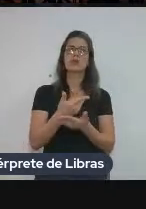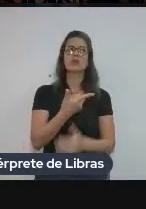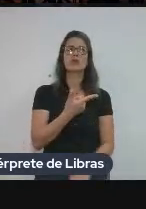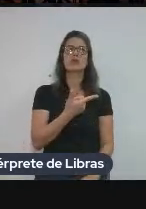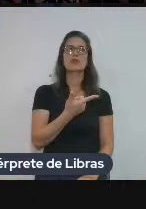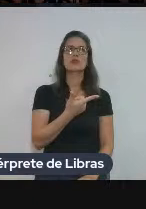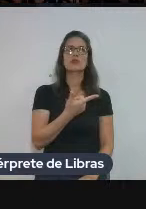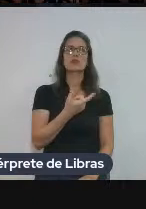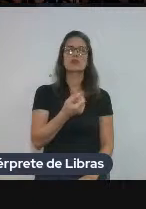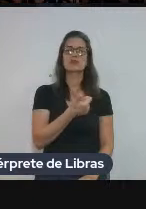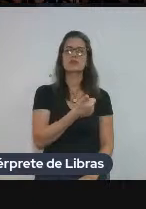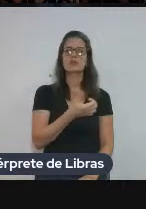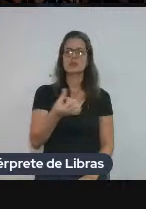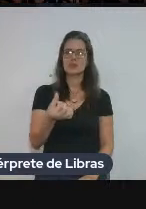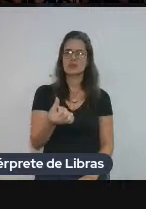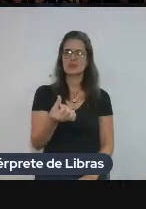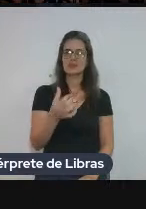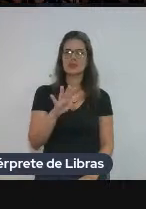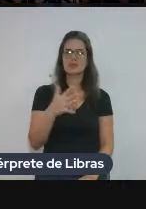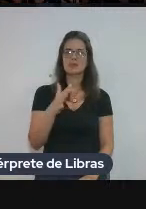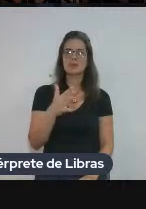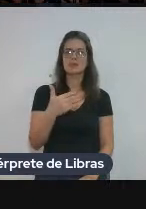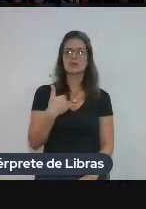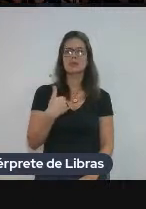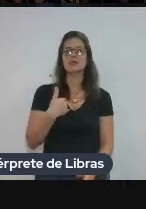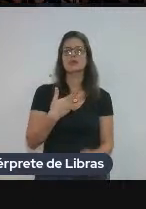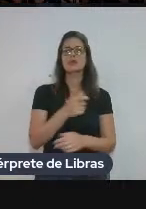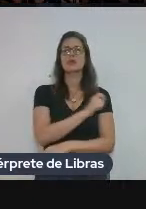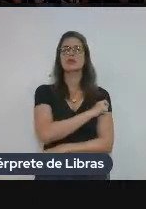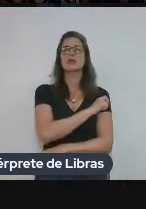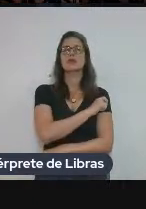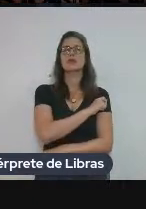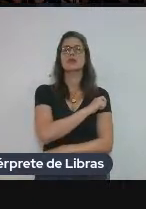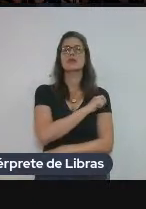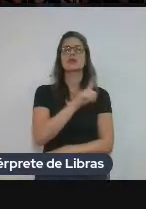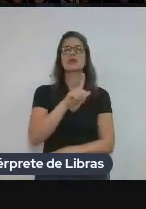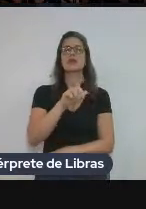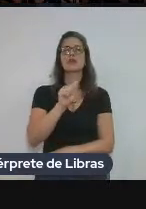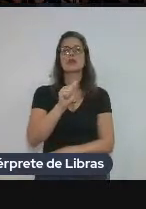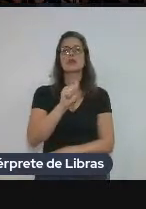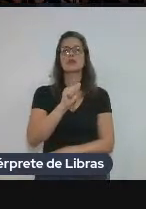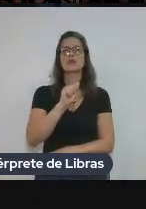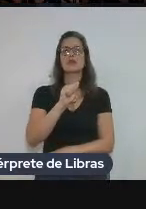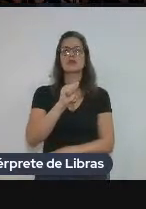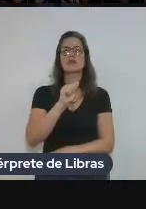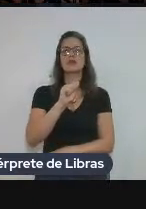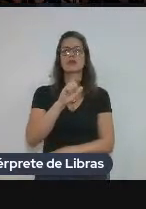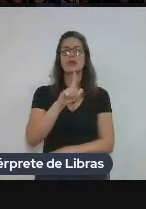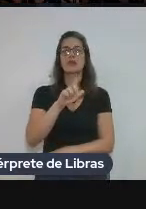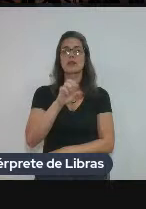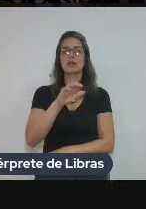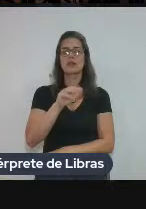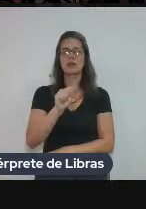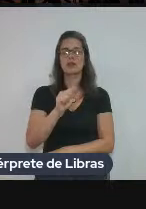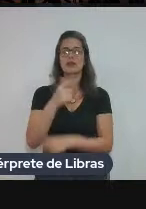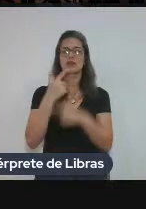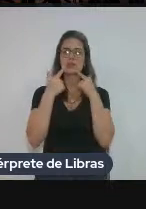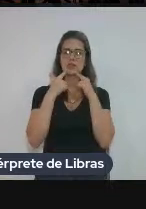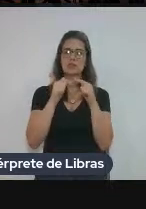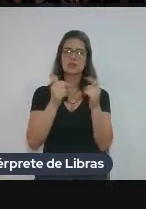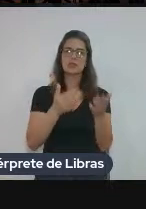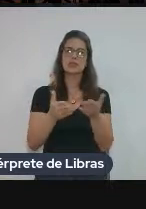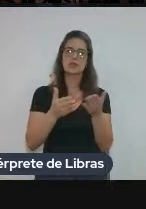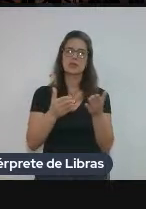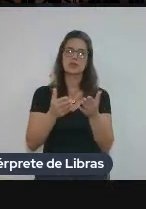2016, mais ou menos, quando eu era aluna de Léa, né? De Línguas Estrangeiras Aplicadas. Começou com o PIBIC